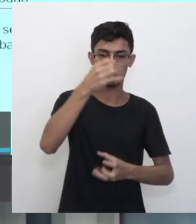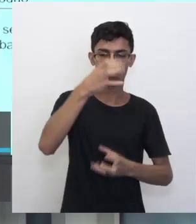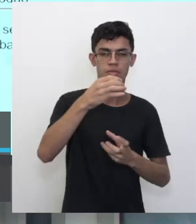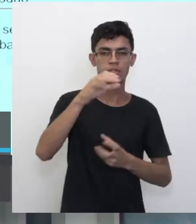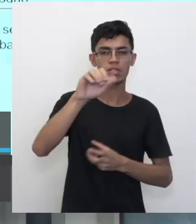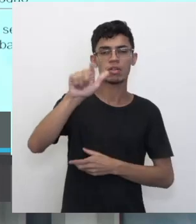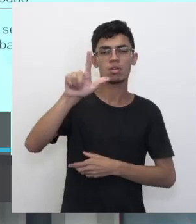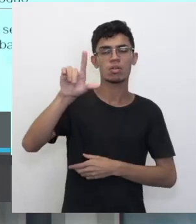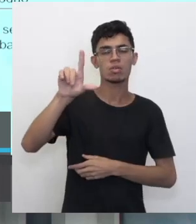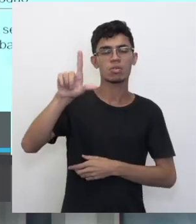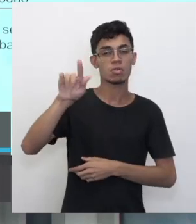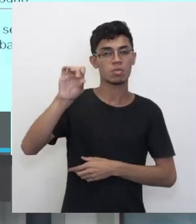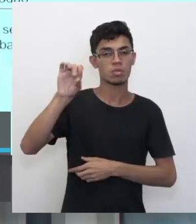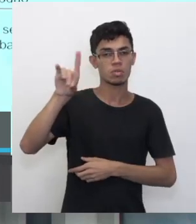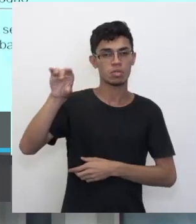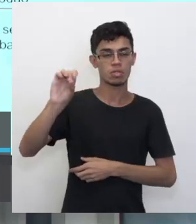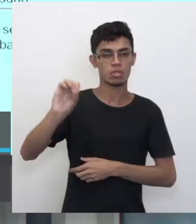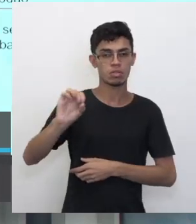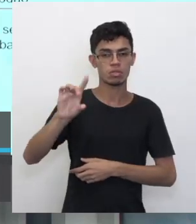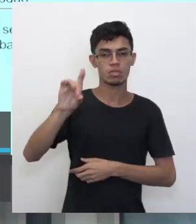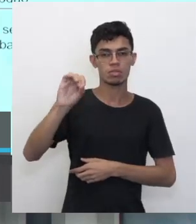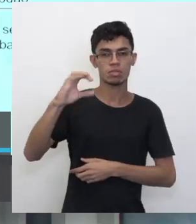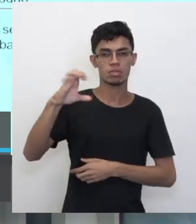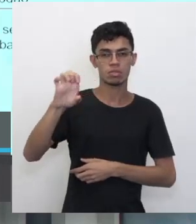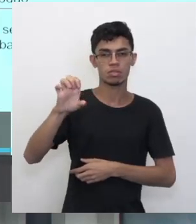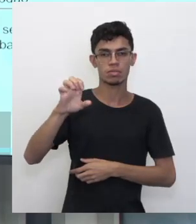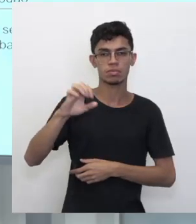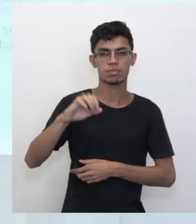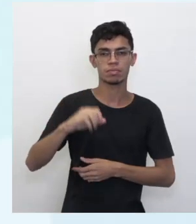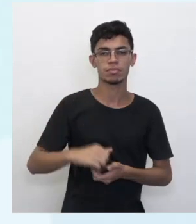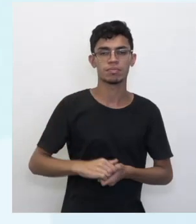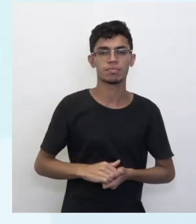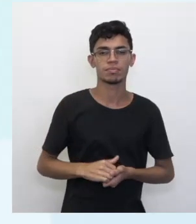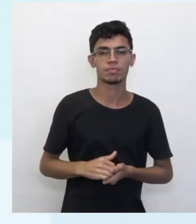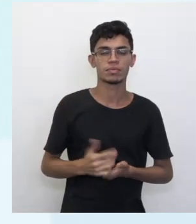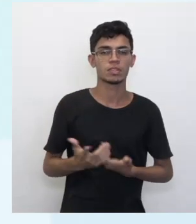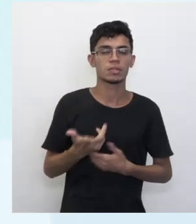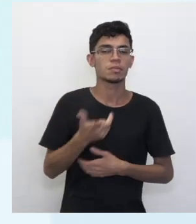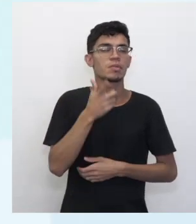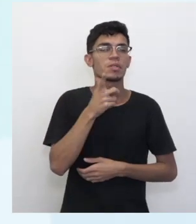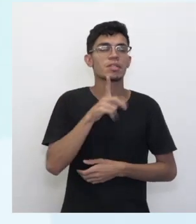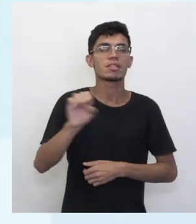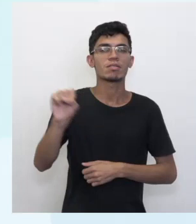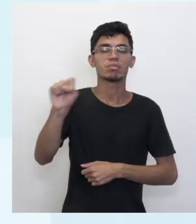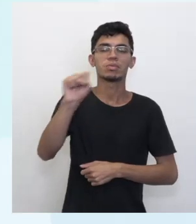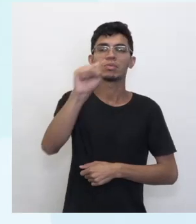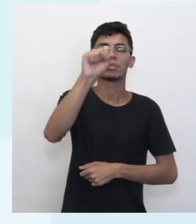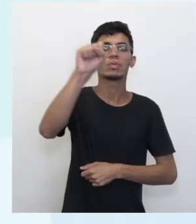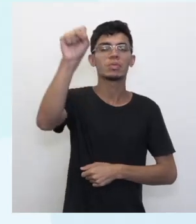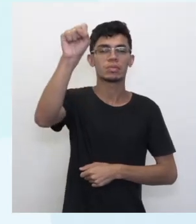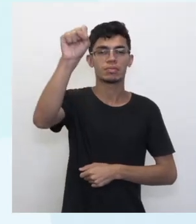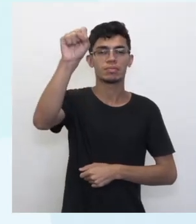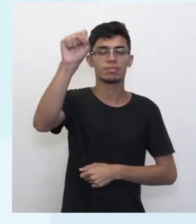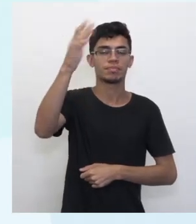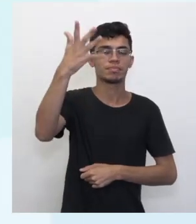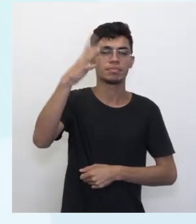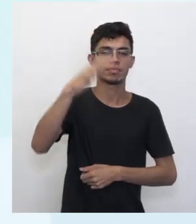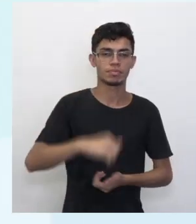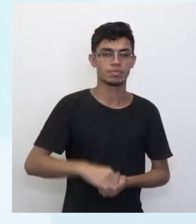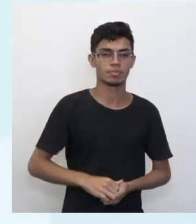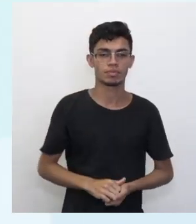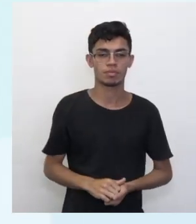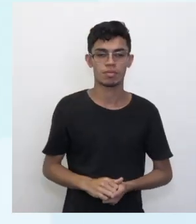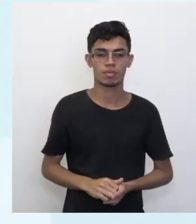doce. Nuvens de algodão, né? Olha só, dava pra ser herói. Herói. Nossa, o mundo dos heróis, né?